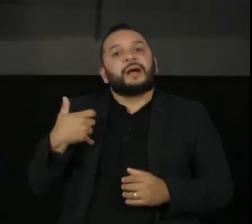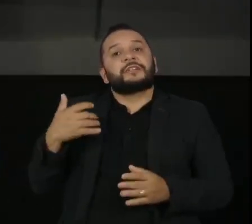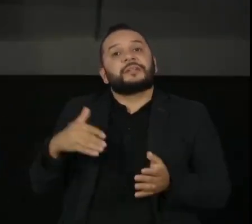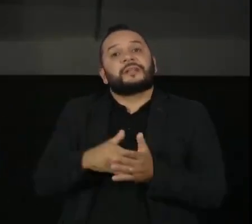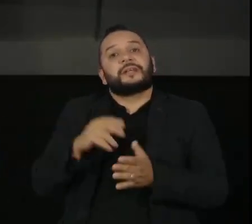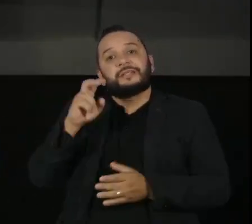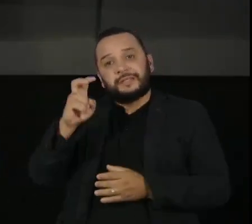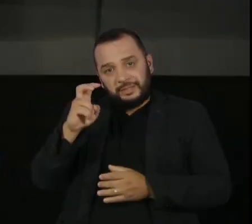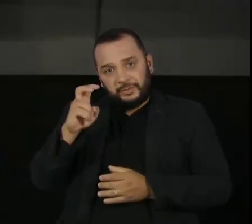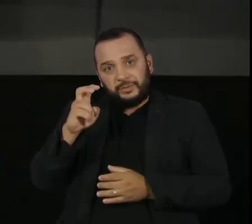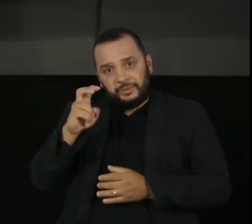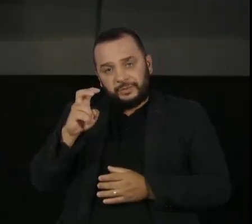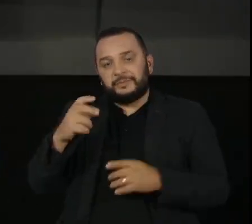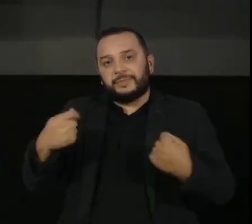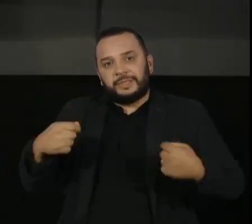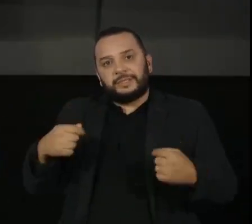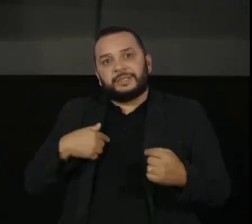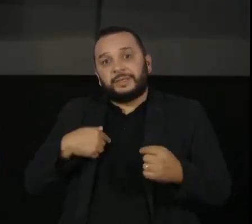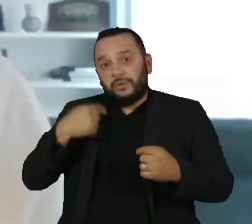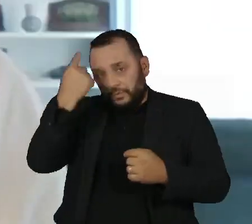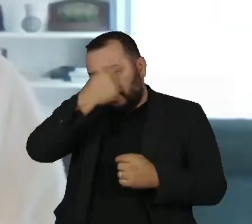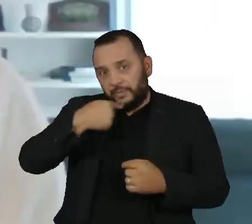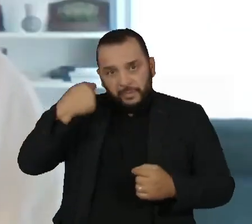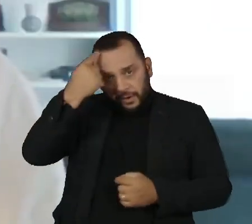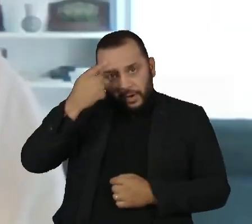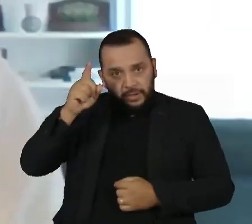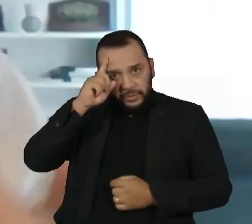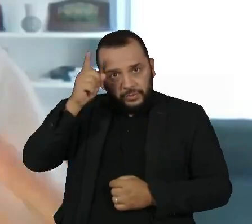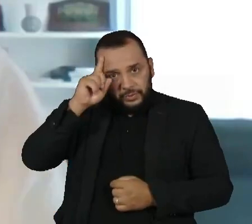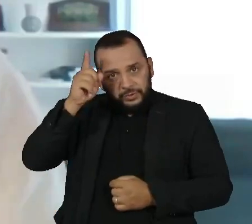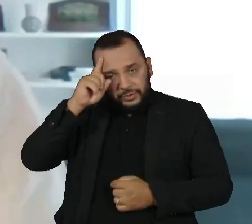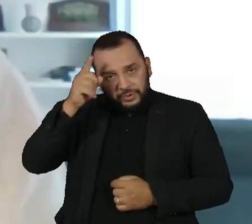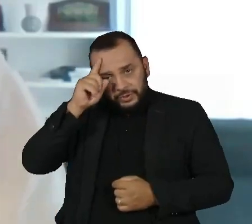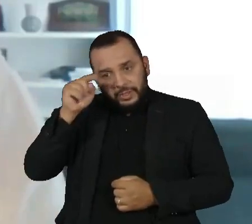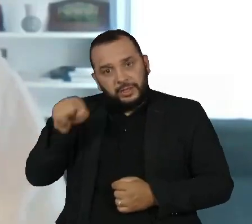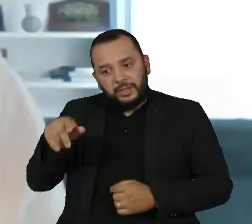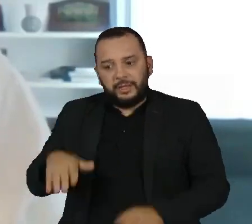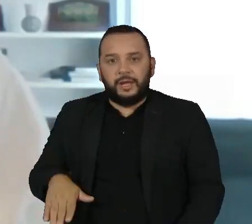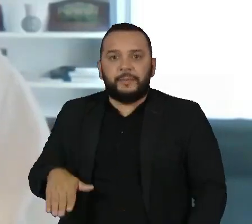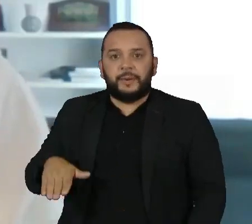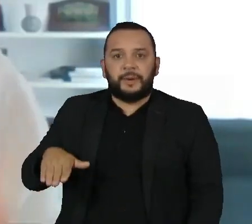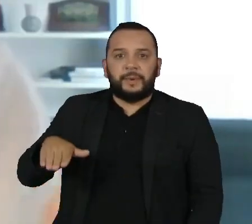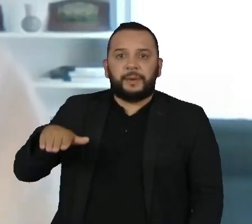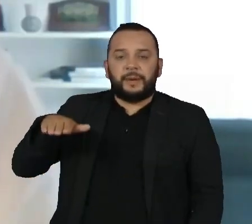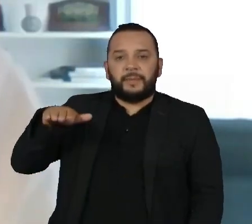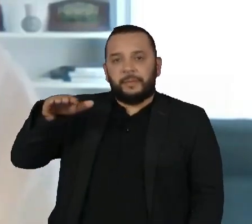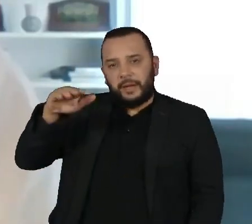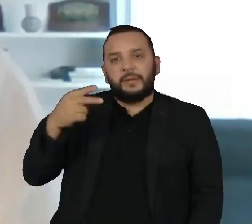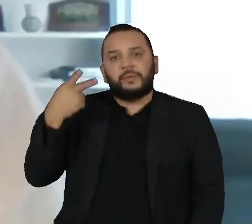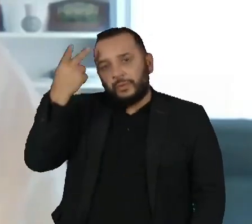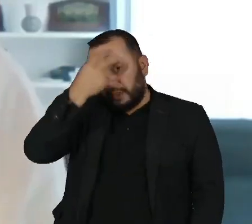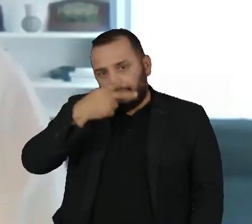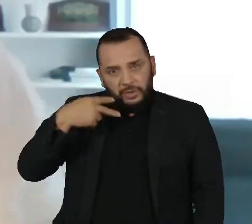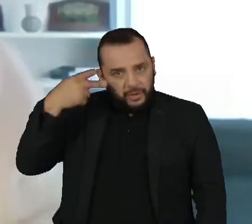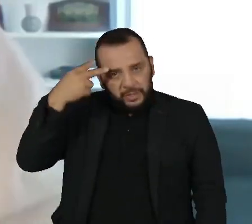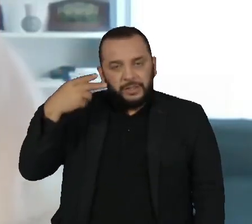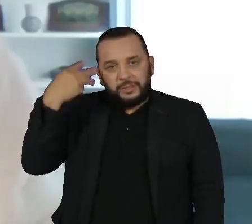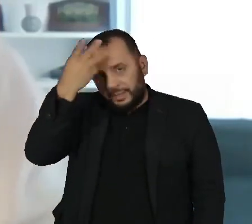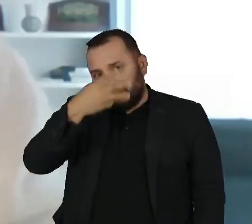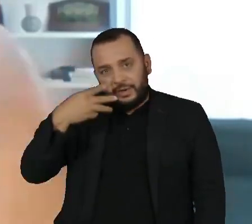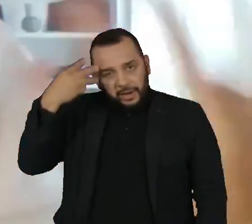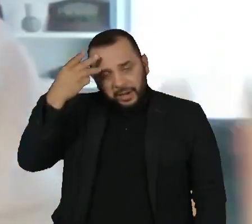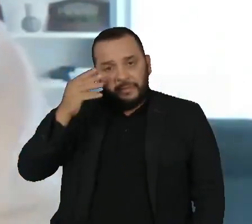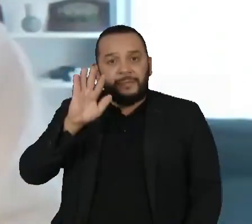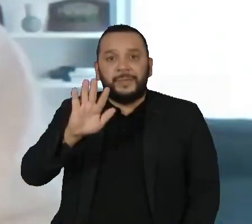de telas até no máximo aí uma hora por dia e conforme essa criança for ficando mais velha pode ir aumentando para 2 horas, 3 horas, mas